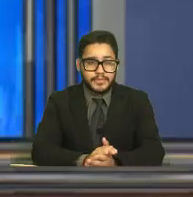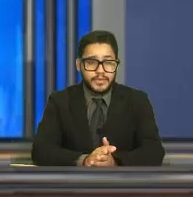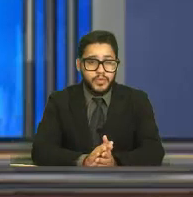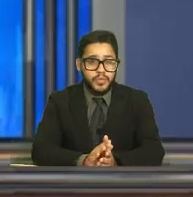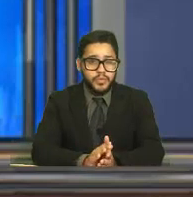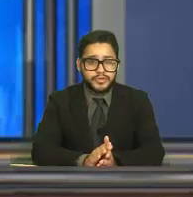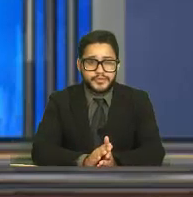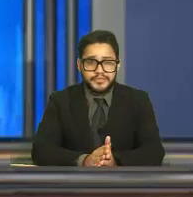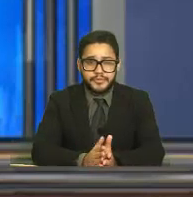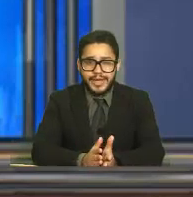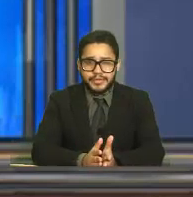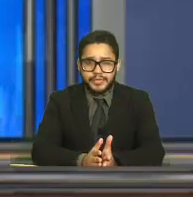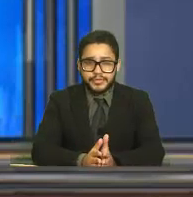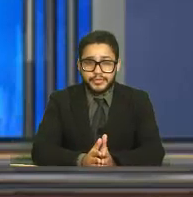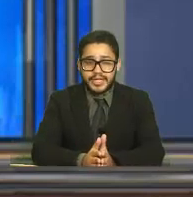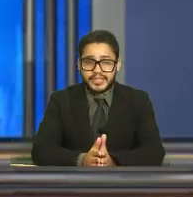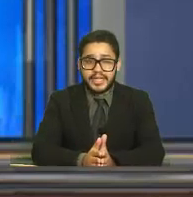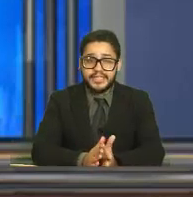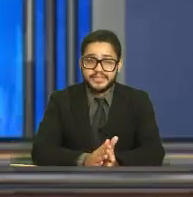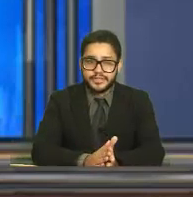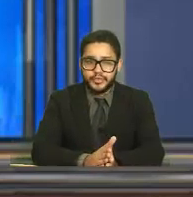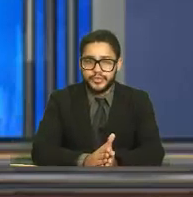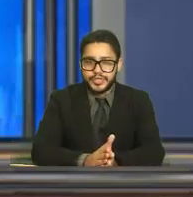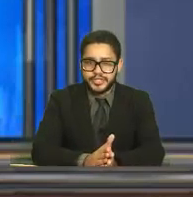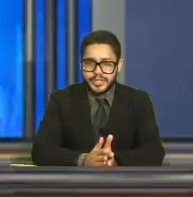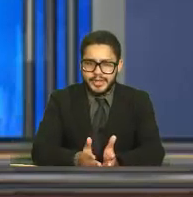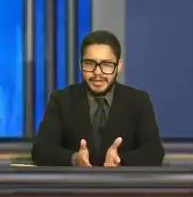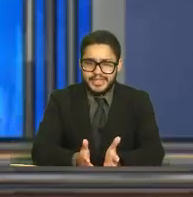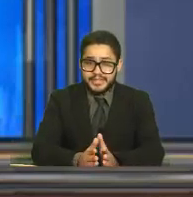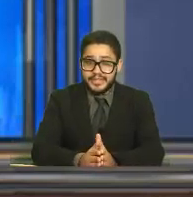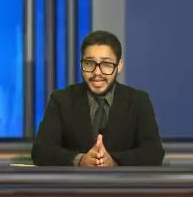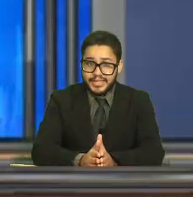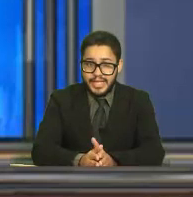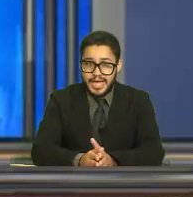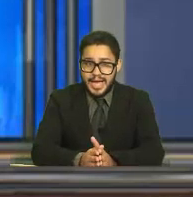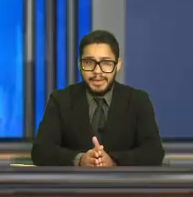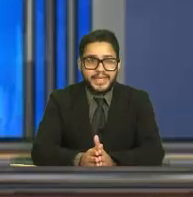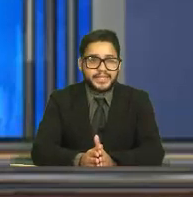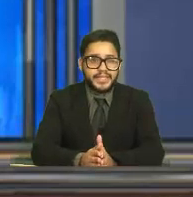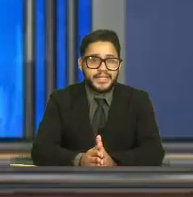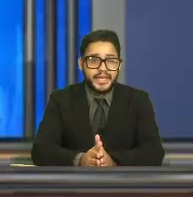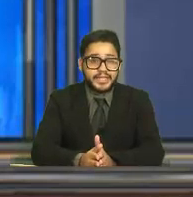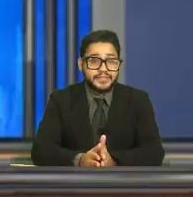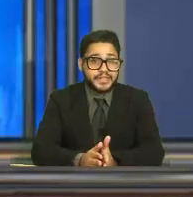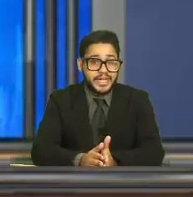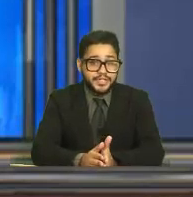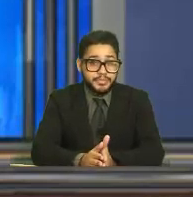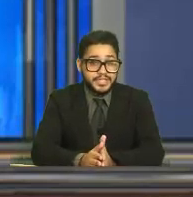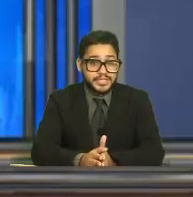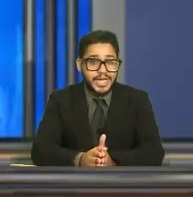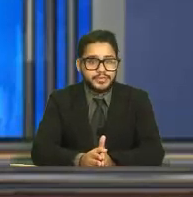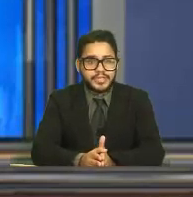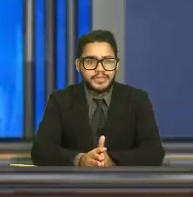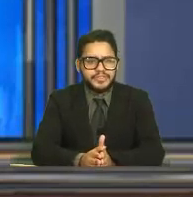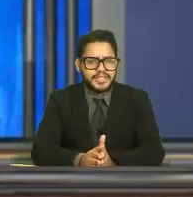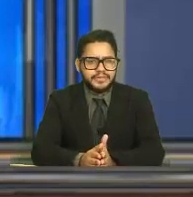Um urso foi filmado enquanto trocava carícias com um crush, mas era cilada A paquera dele era, na verdade, uma